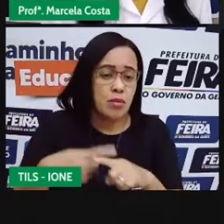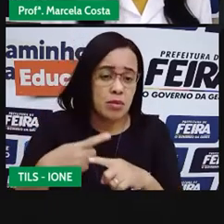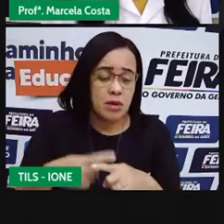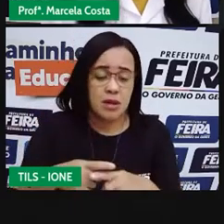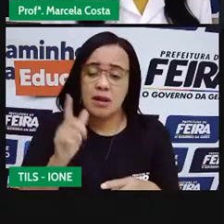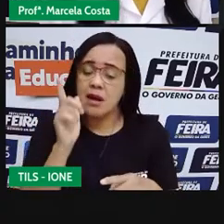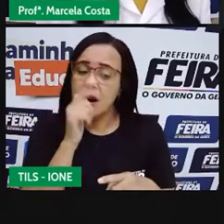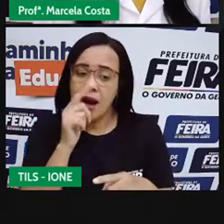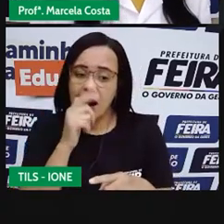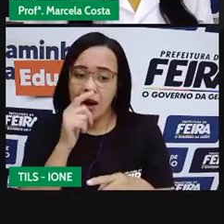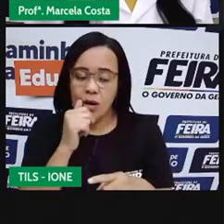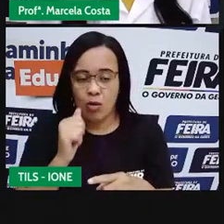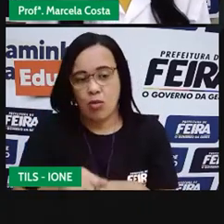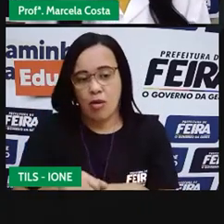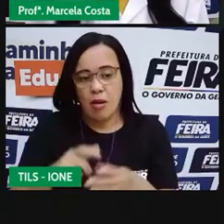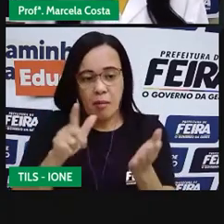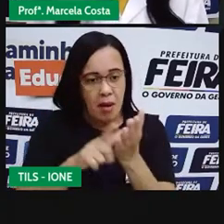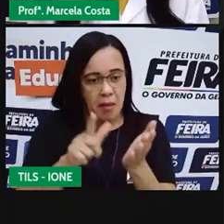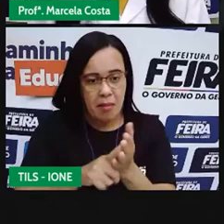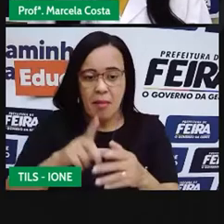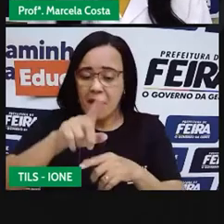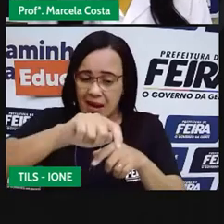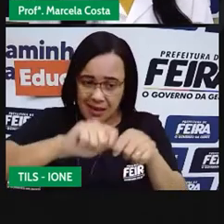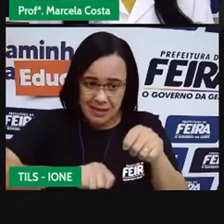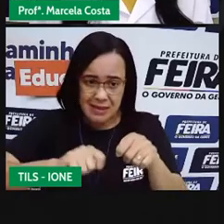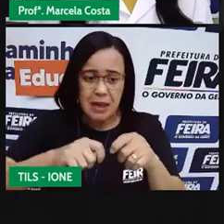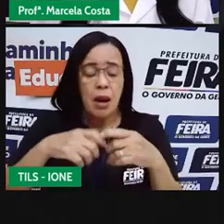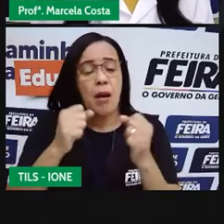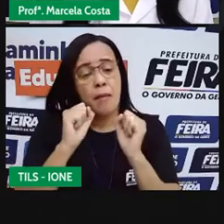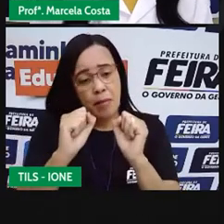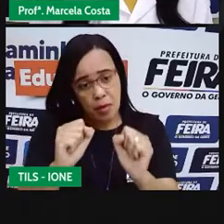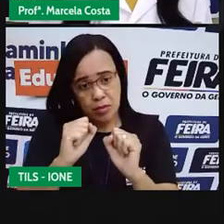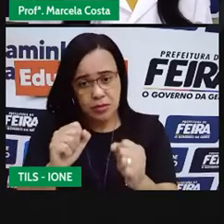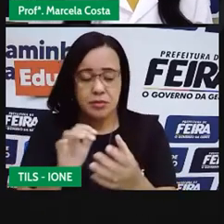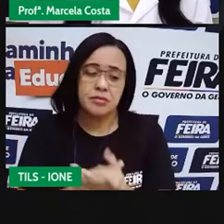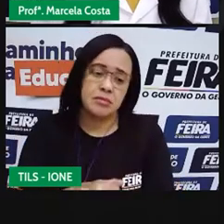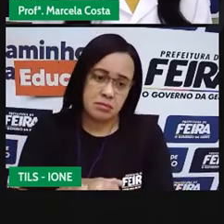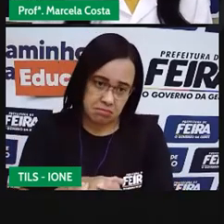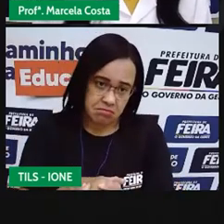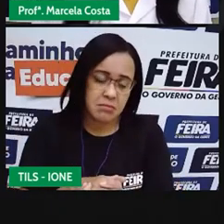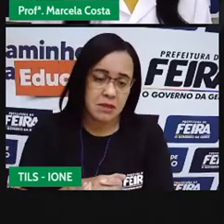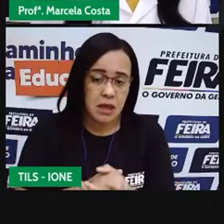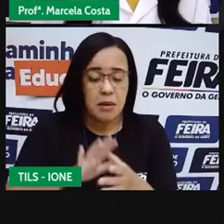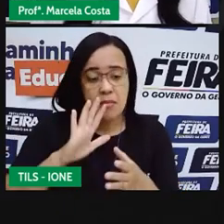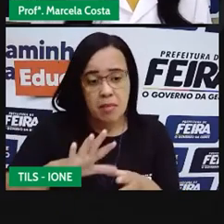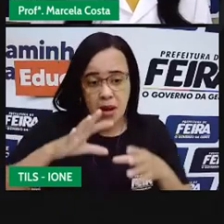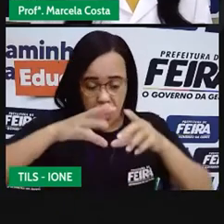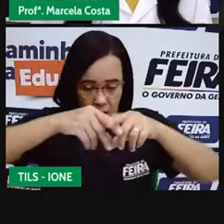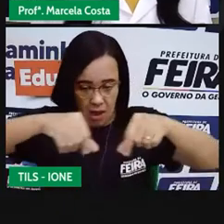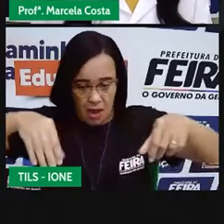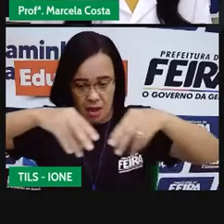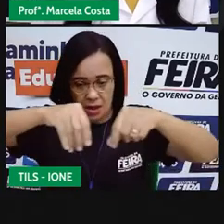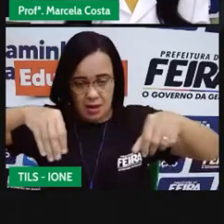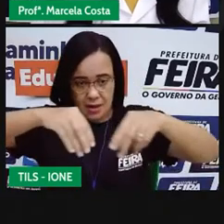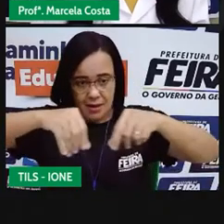pescaria. Mas se você for utilizar a areia, aí a resistência, né?